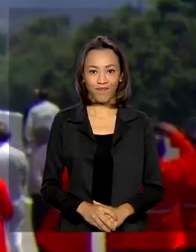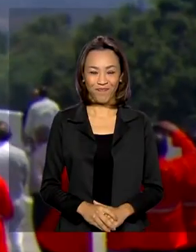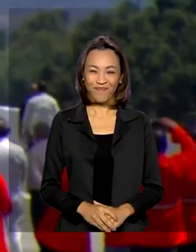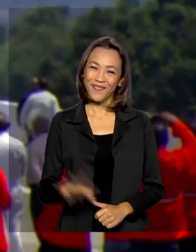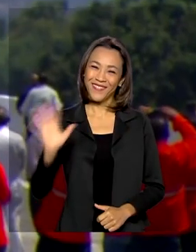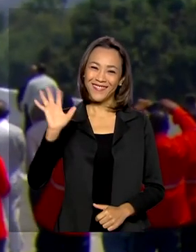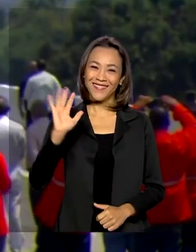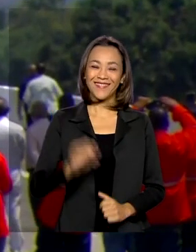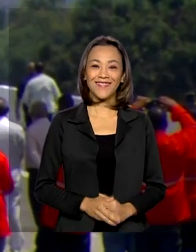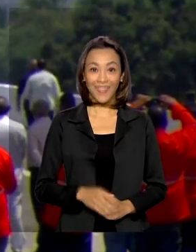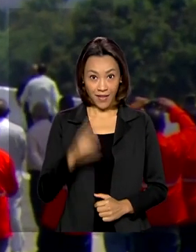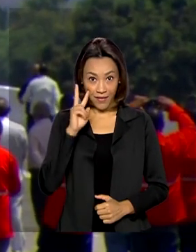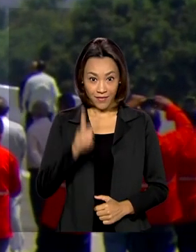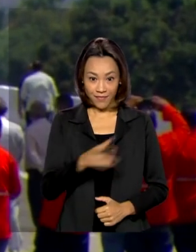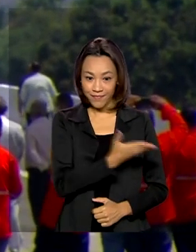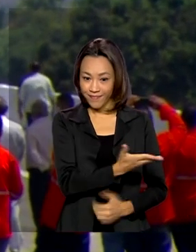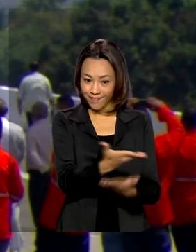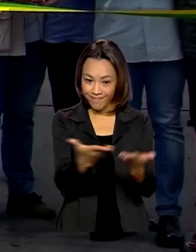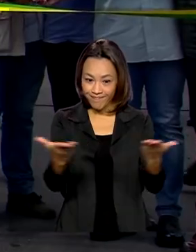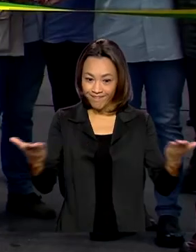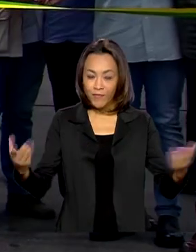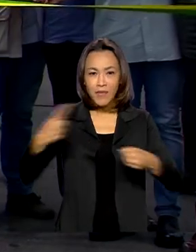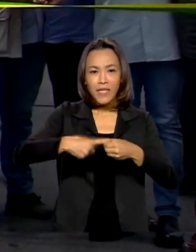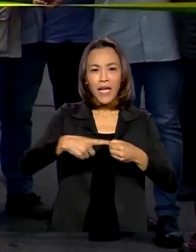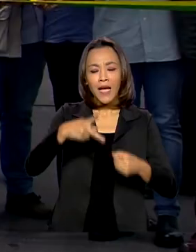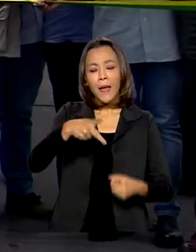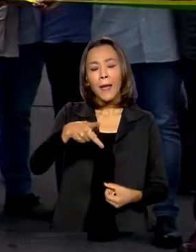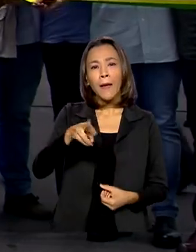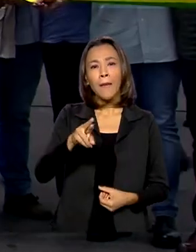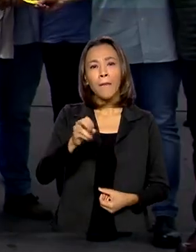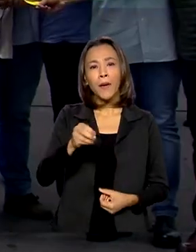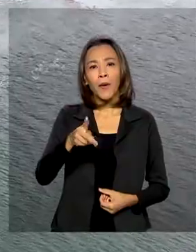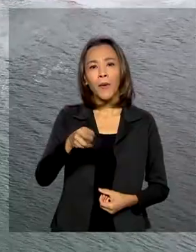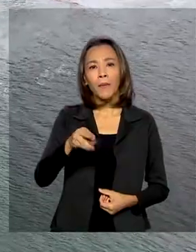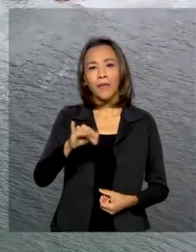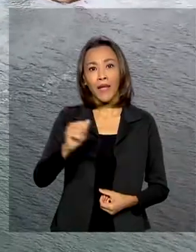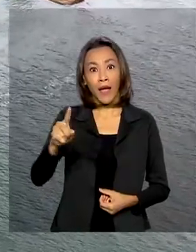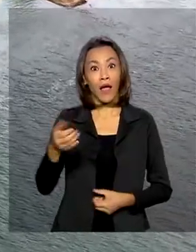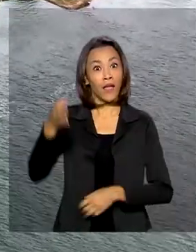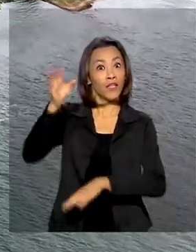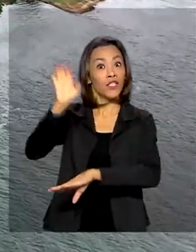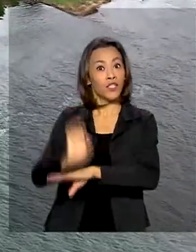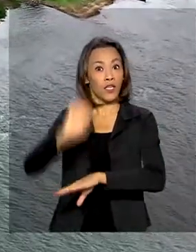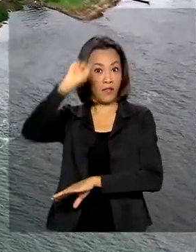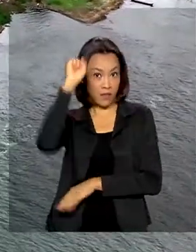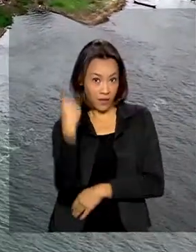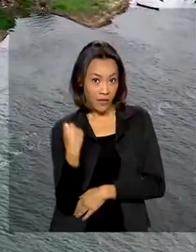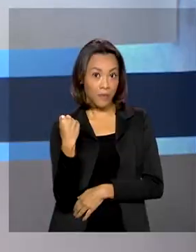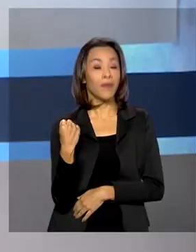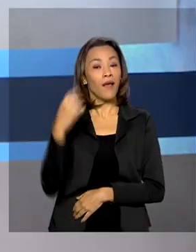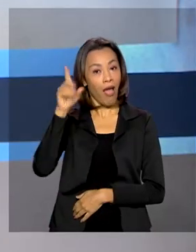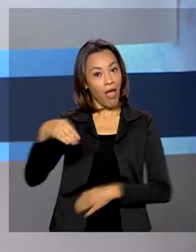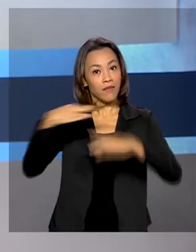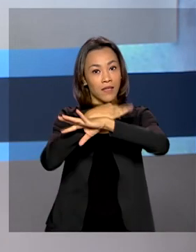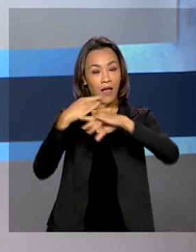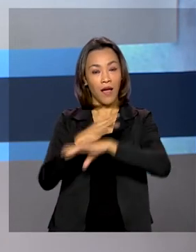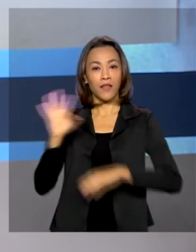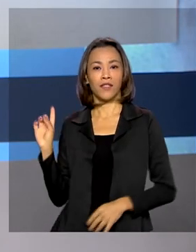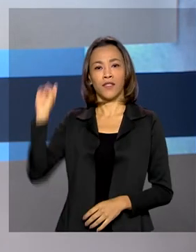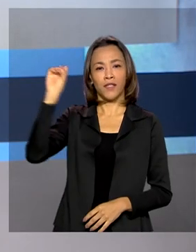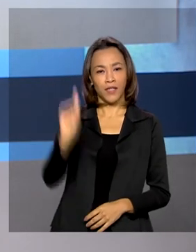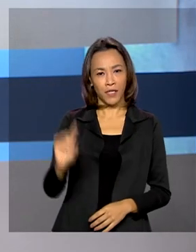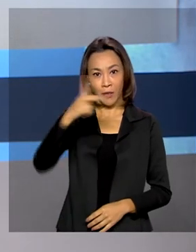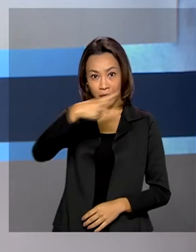Olá, essas são imagens de Propriá no estado de Sergipe, cidade que o presidente Jair Bolsonaro visitou nesta quinta